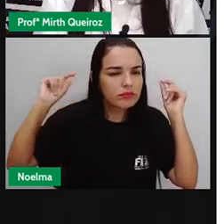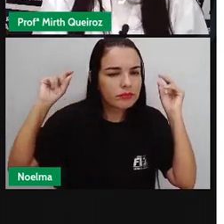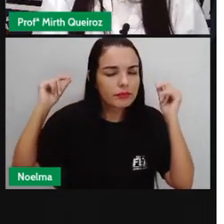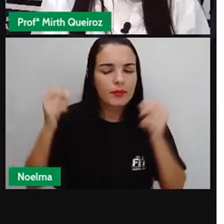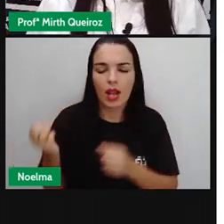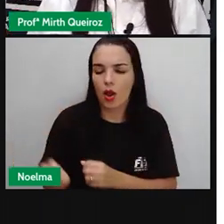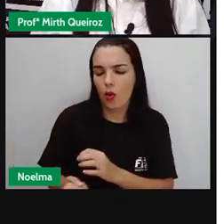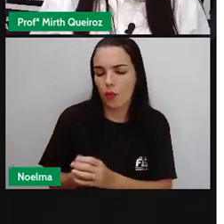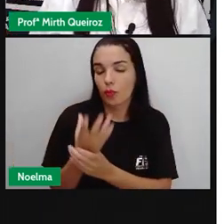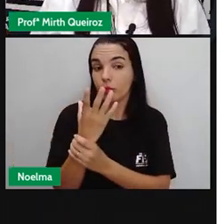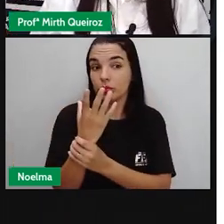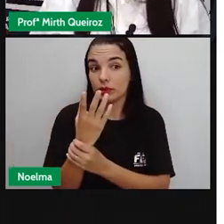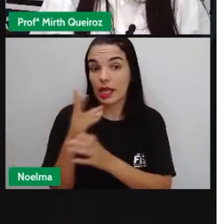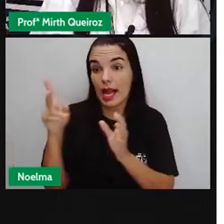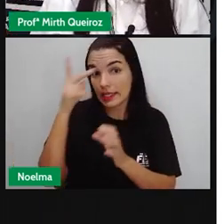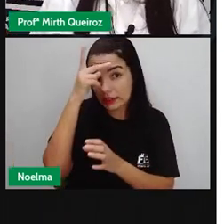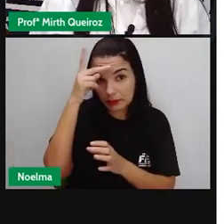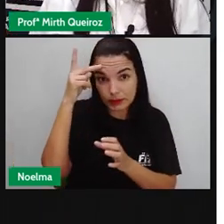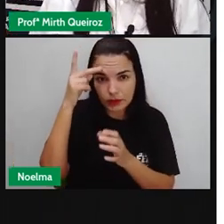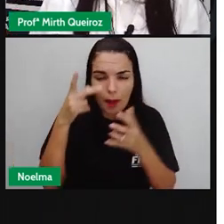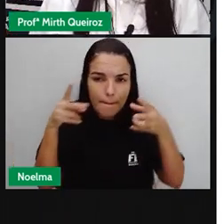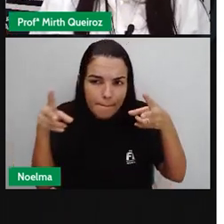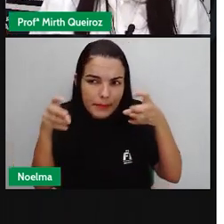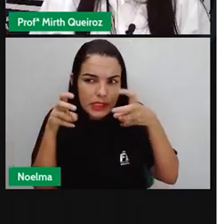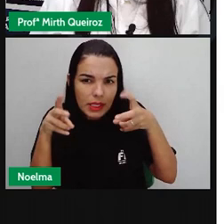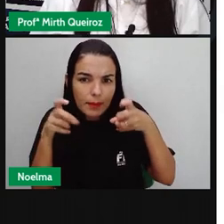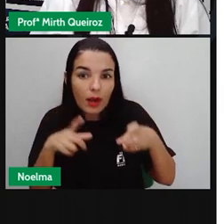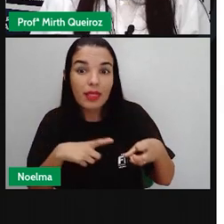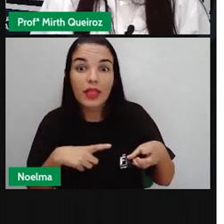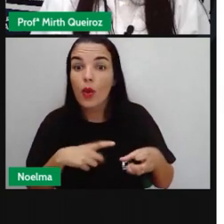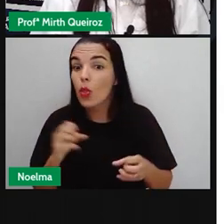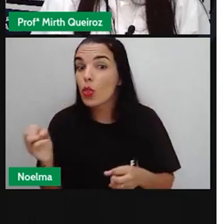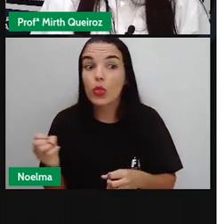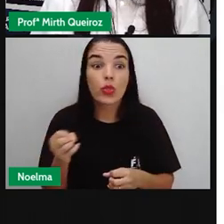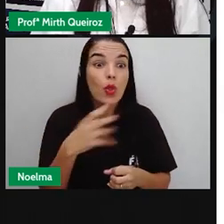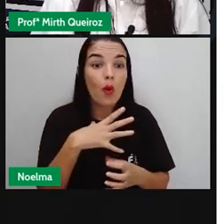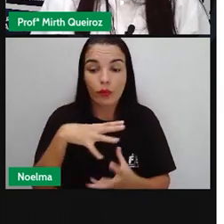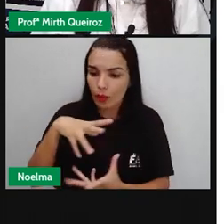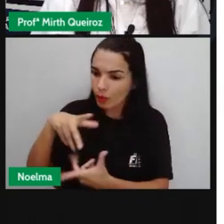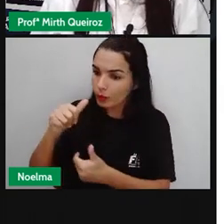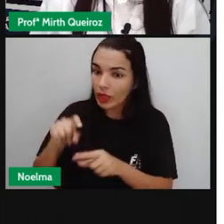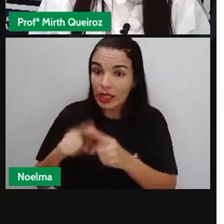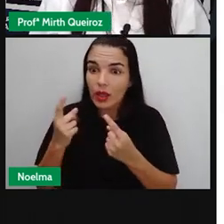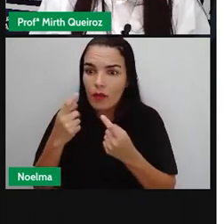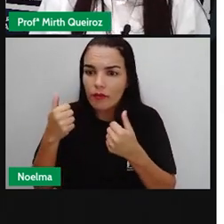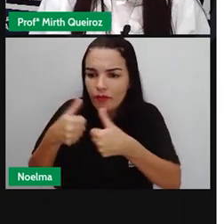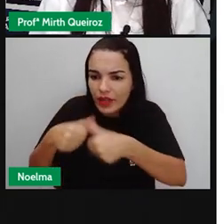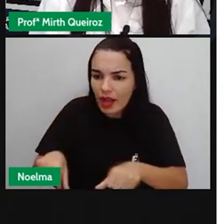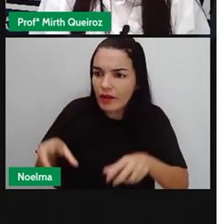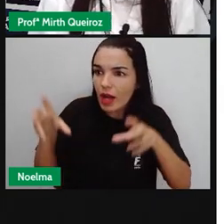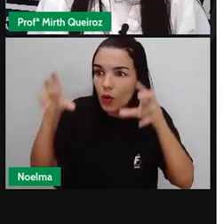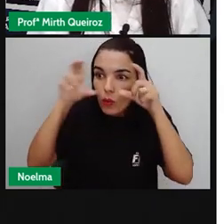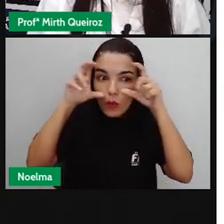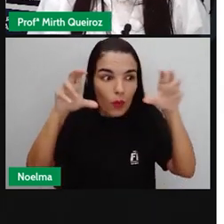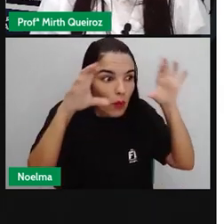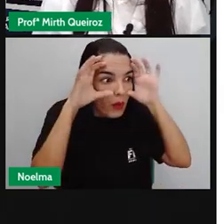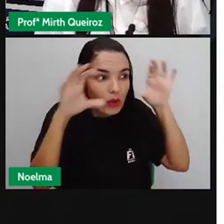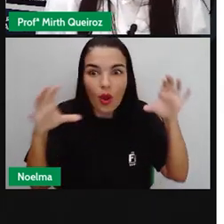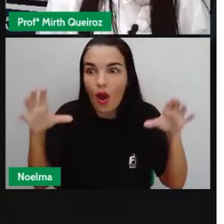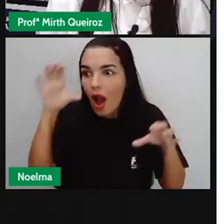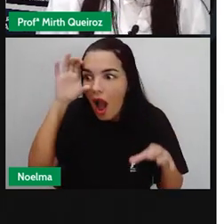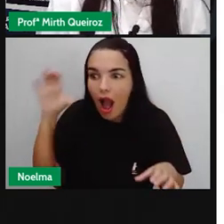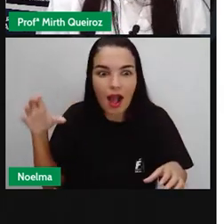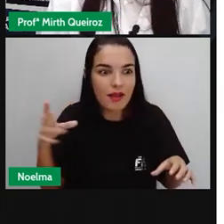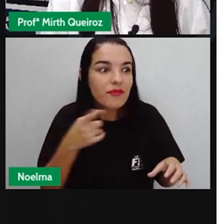América, as pessoas perceberam, né? Que ali havia um novo mundo e elas ficaram curiosas para saber o que tinha nesse novo mundo. Então, as pessoas